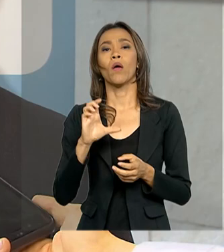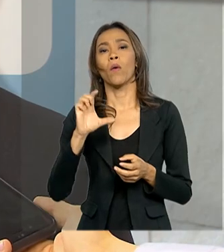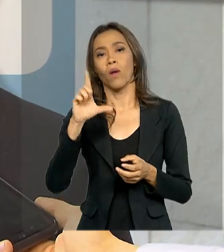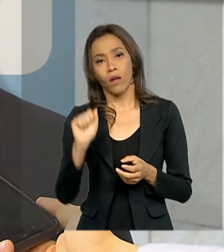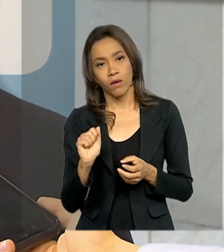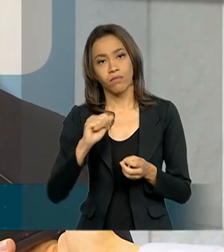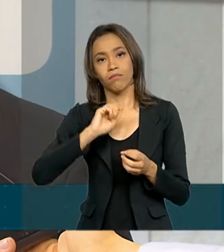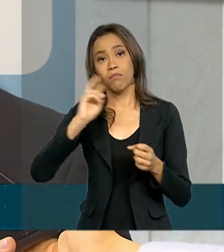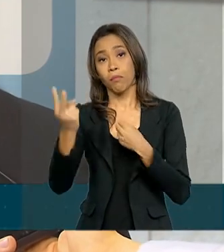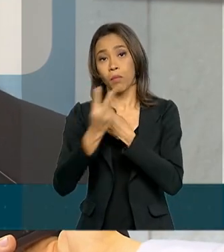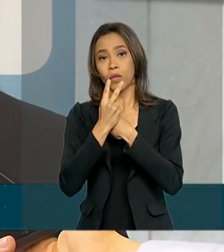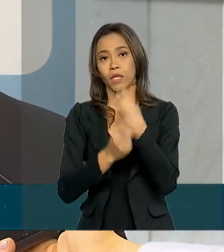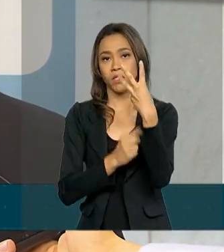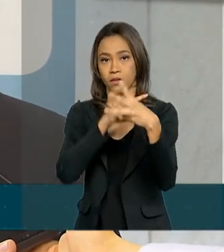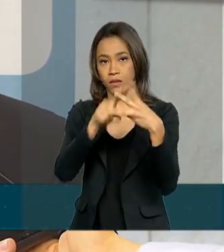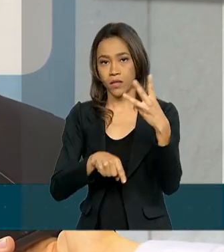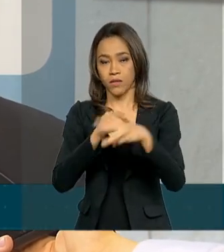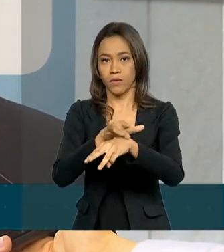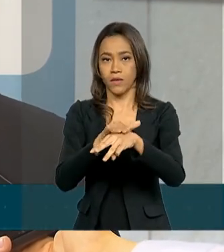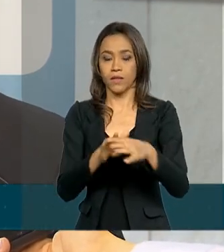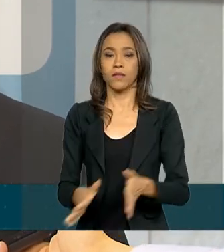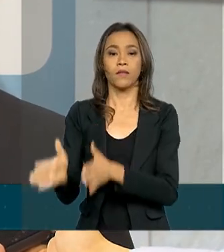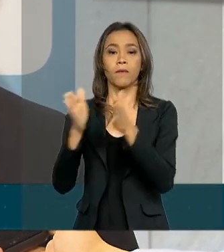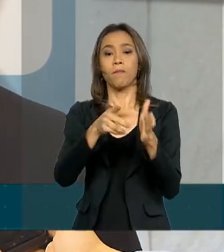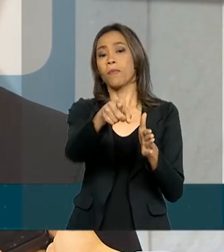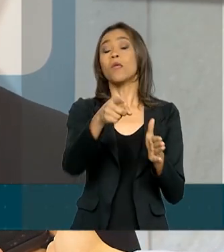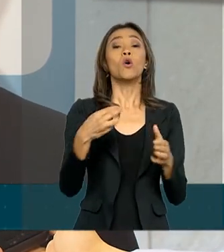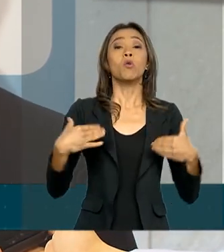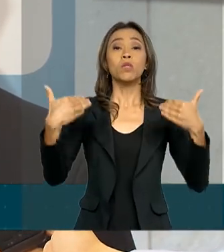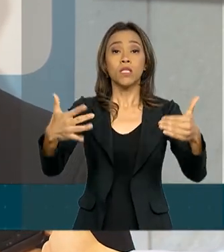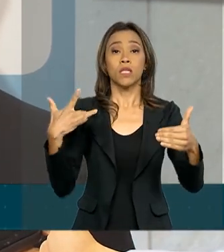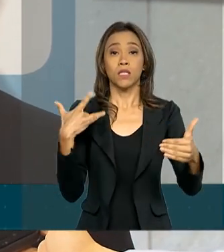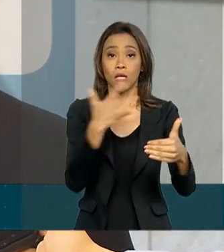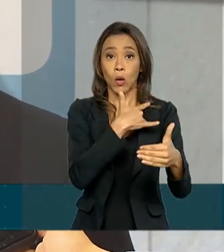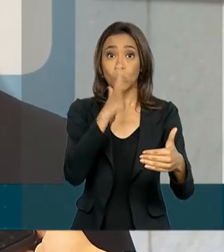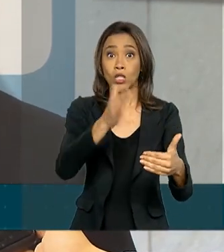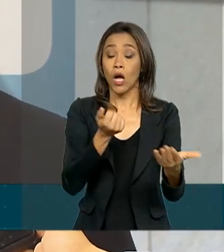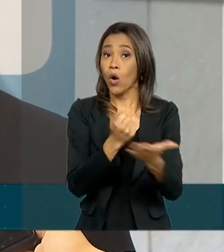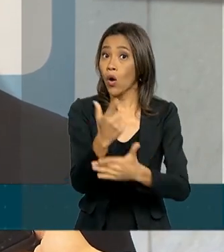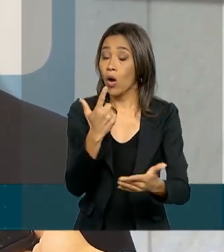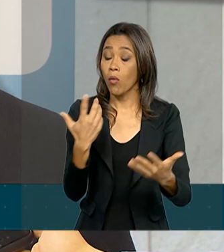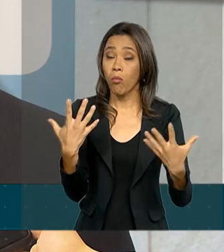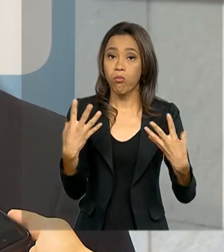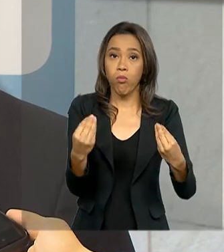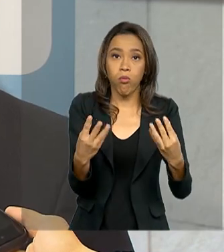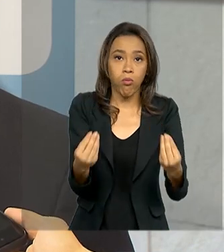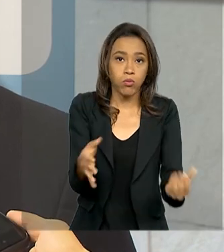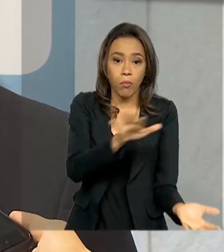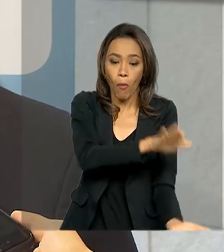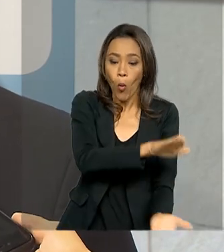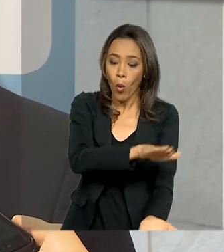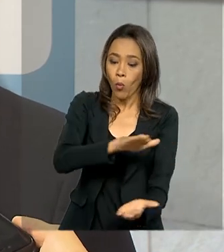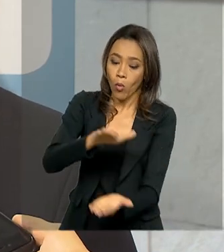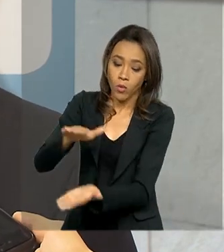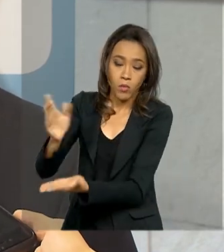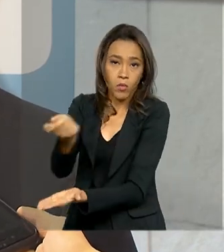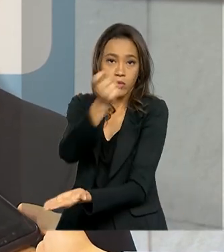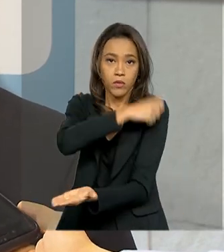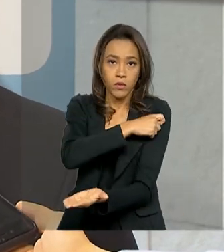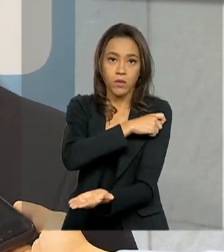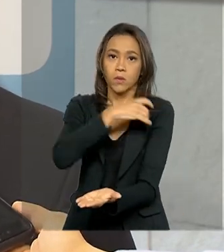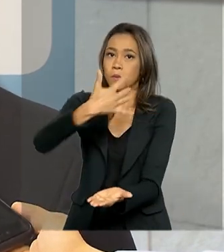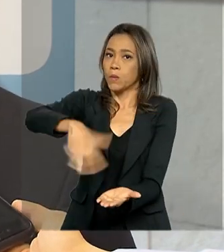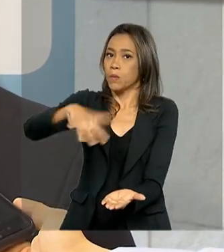Saúde adquiriu 47 milhões de doses de vacina. É a maior aquisição de doses de vacina contra sarampo dos últimos anos.